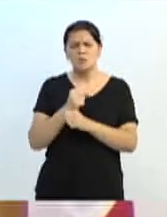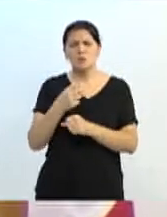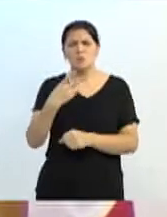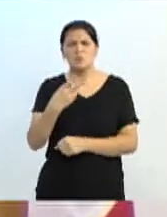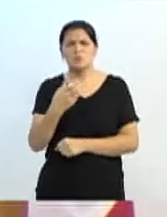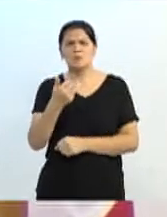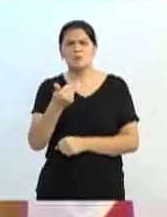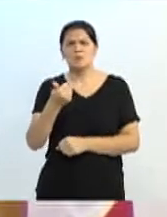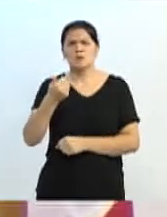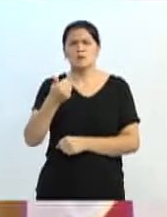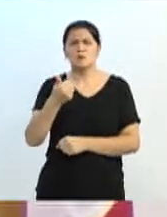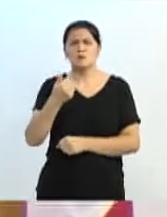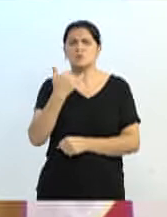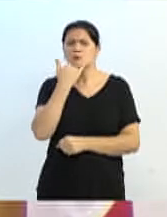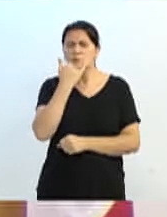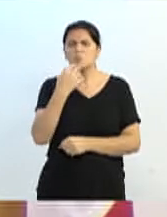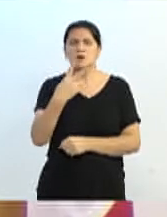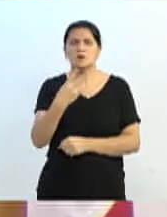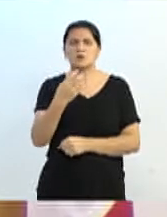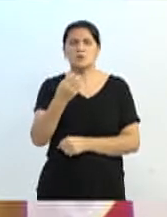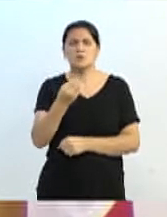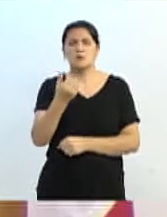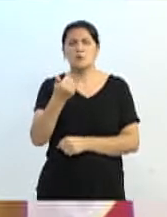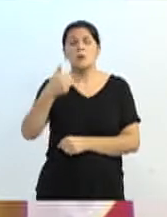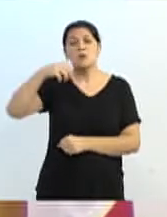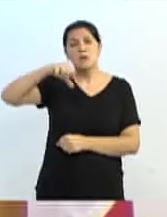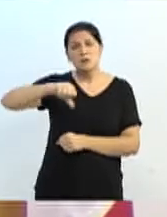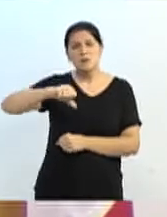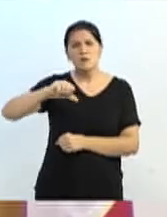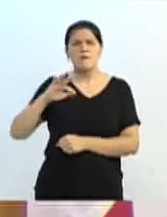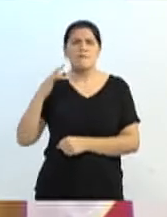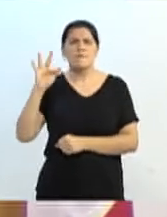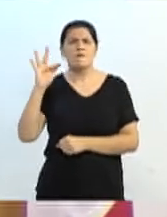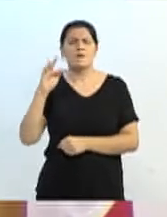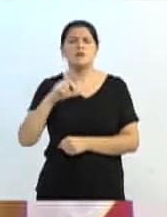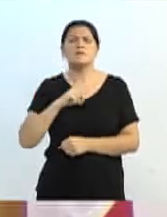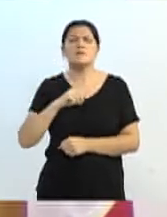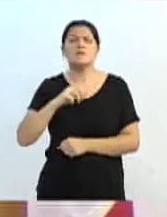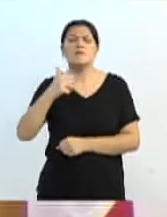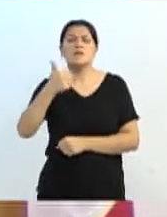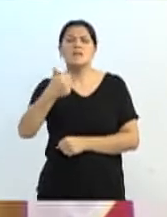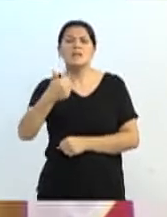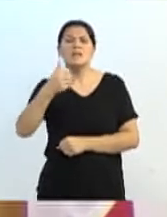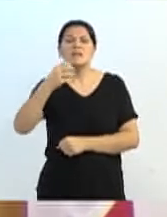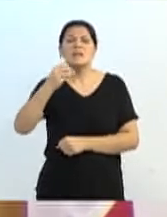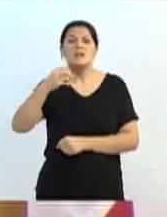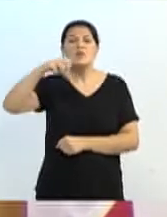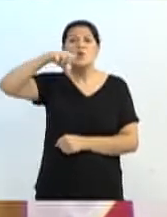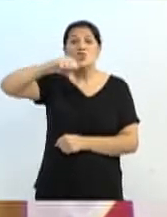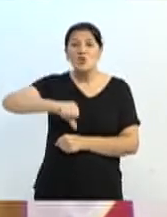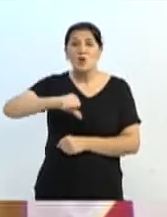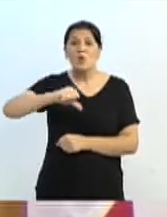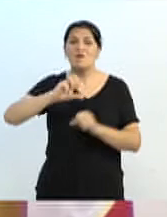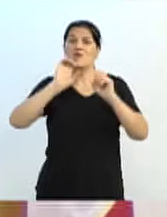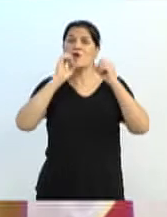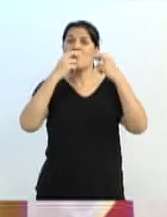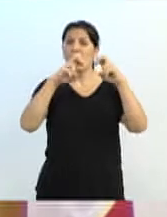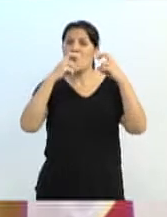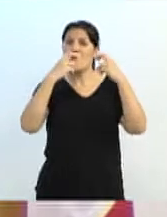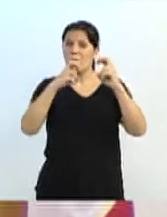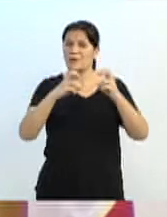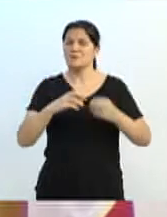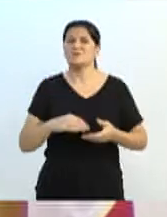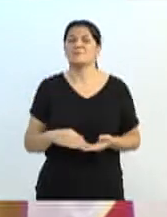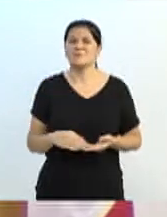fevereiro, esse número baixou para 191 veículos. Nós tínhamos uma